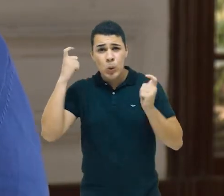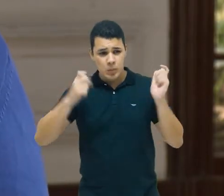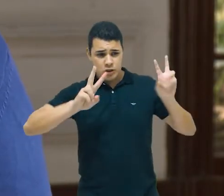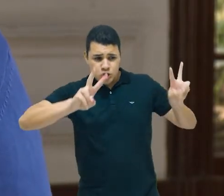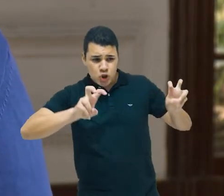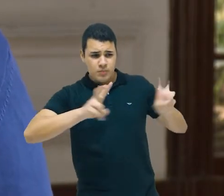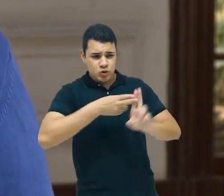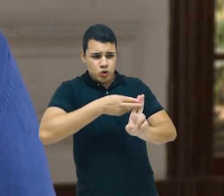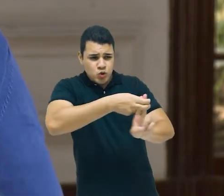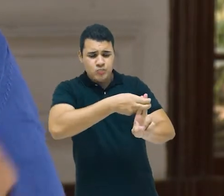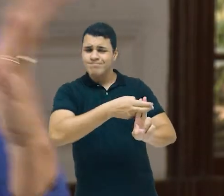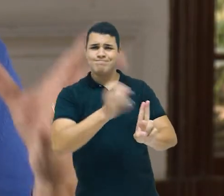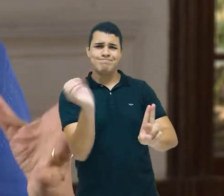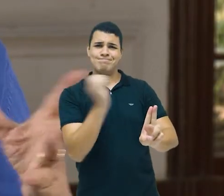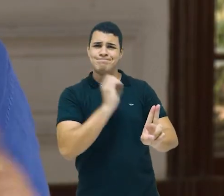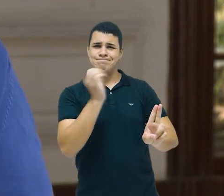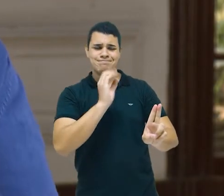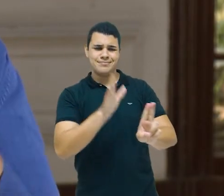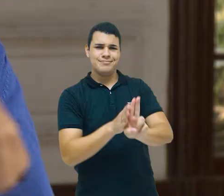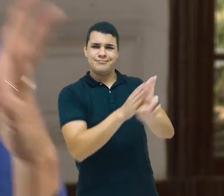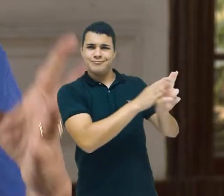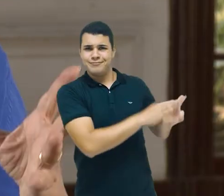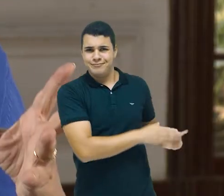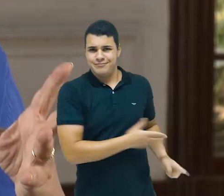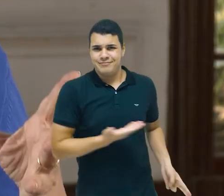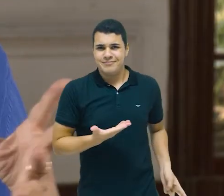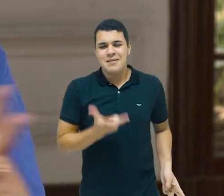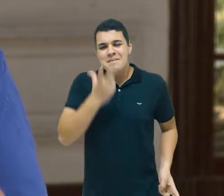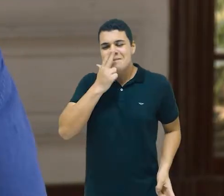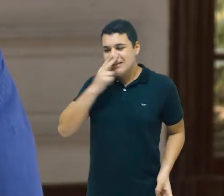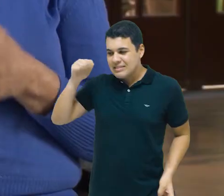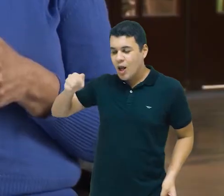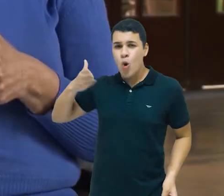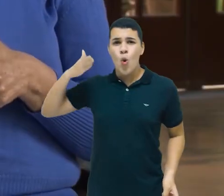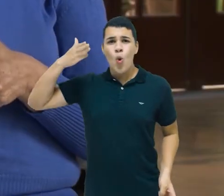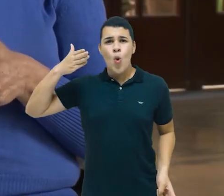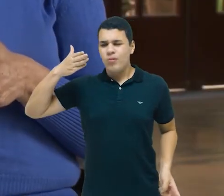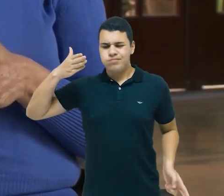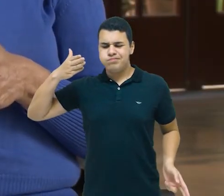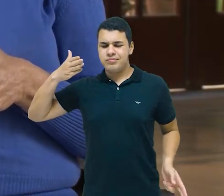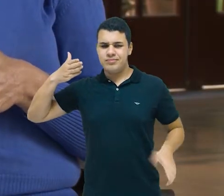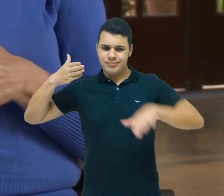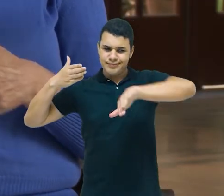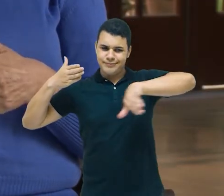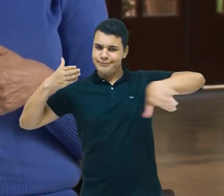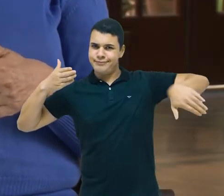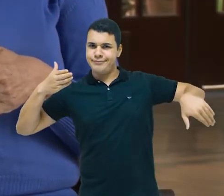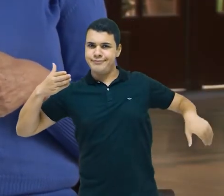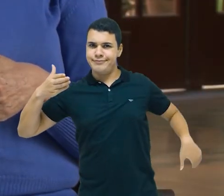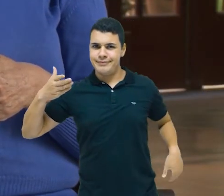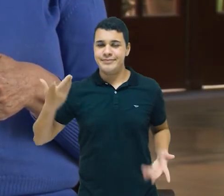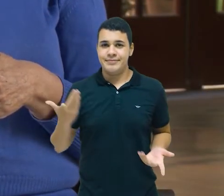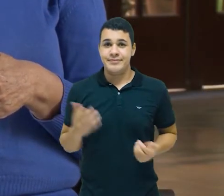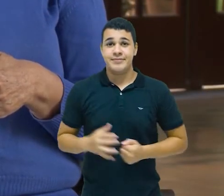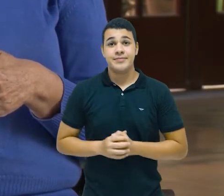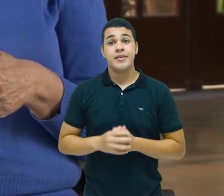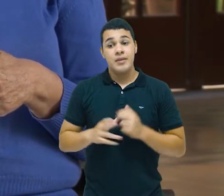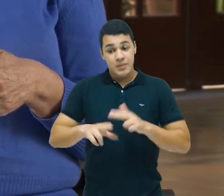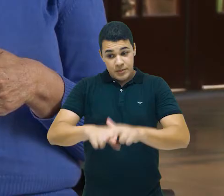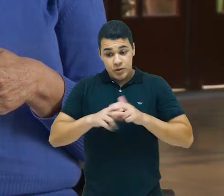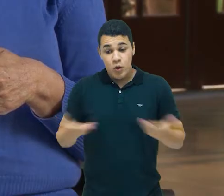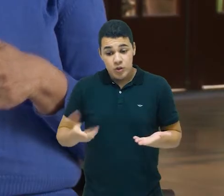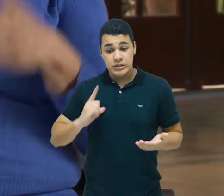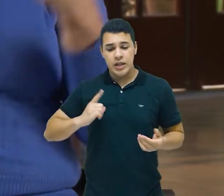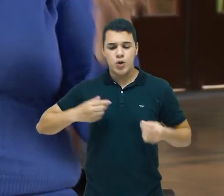o SUS. O SUS está fora do radar, está fora do discurso do núcleo presidencial. Nós temos hoje um